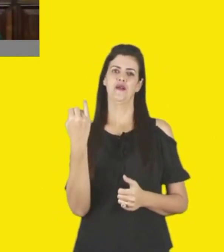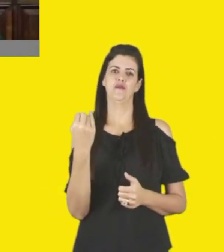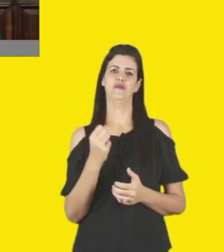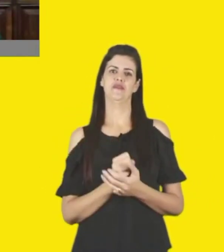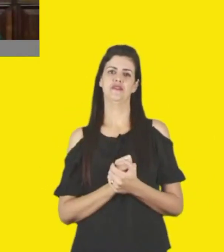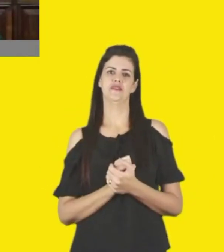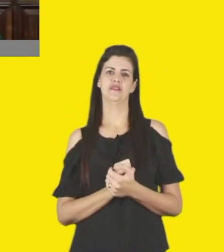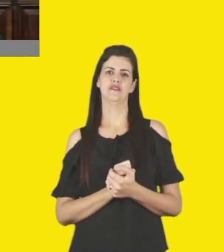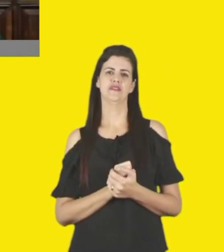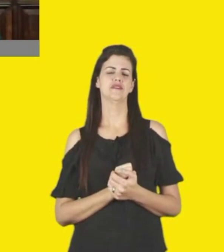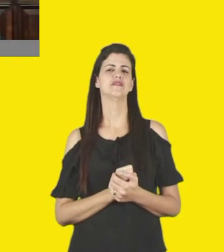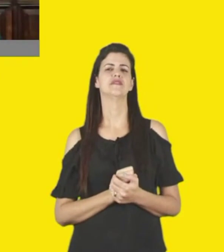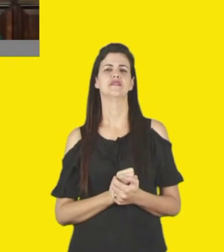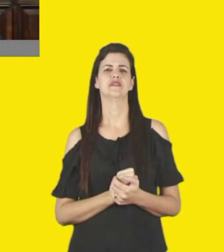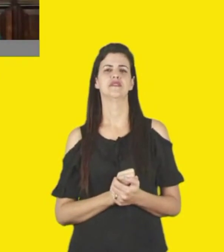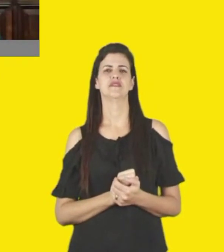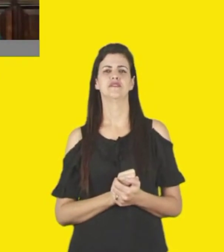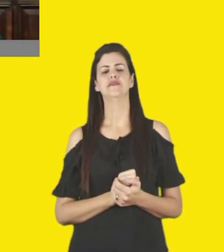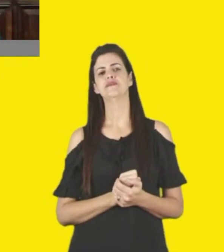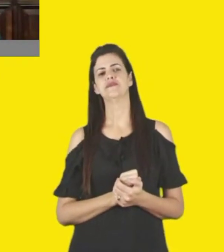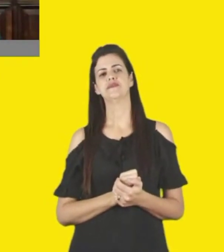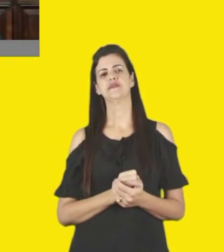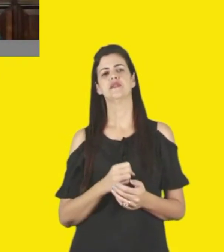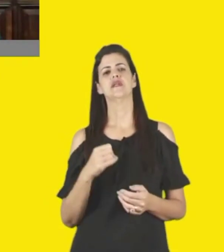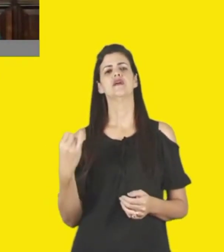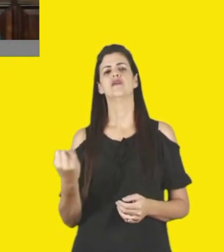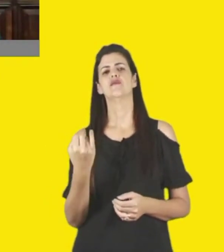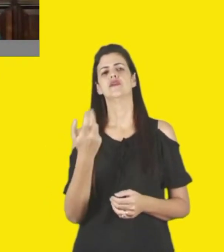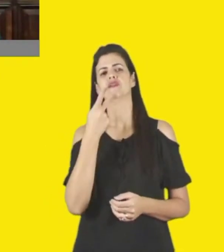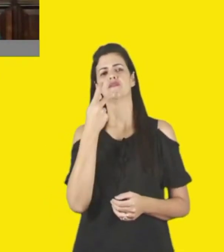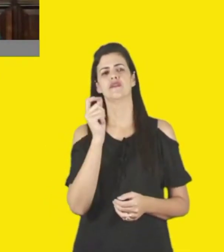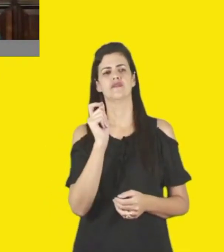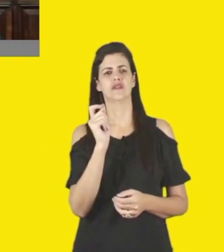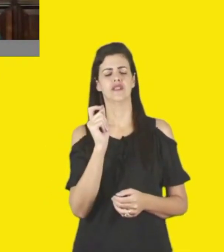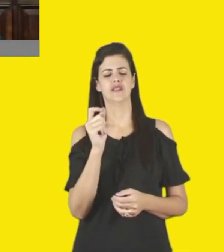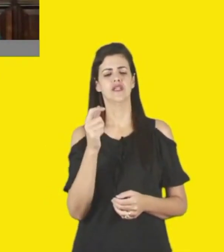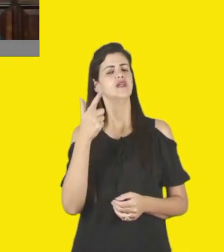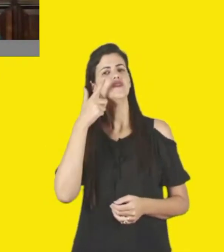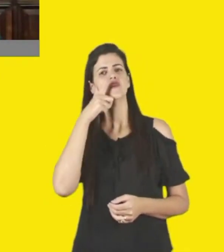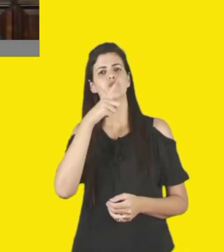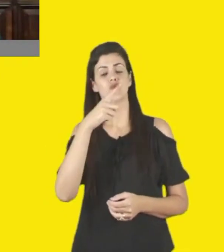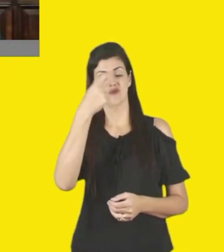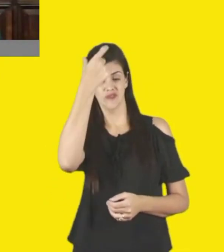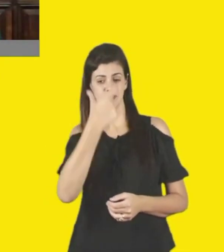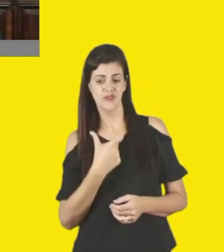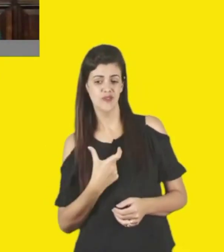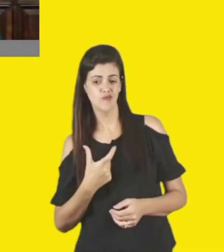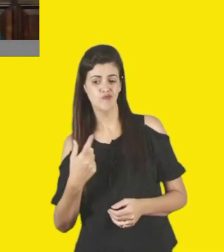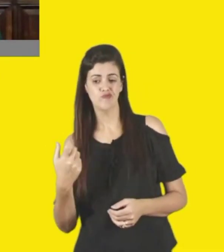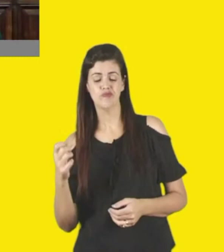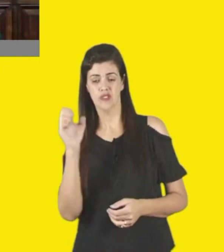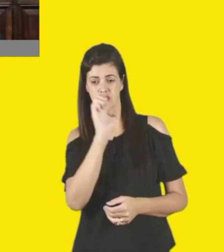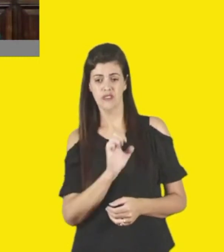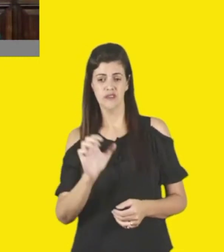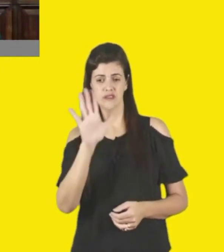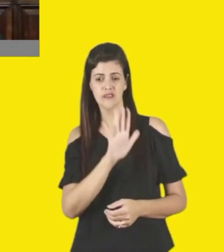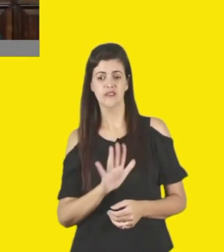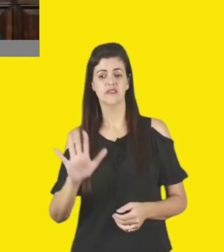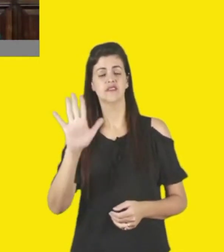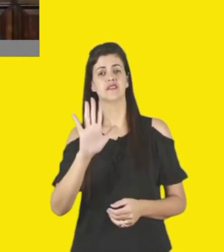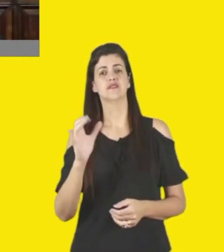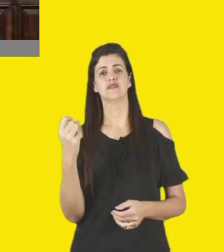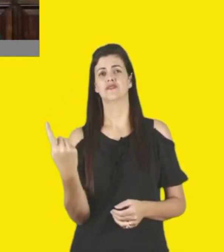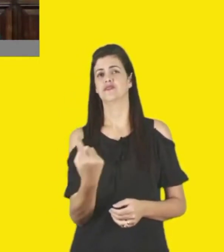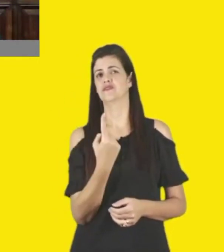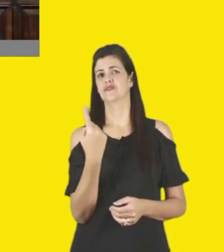reforçar que não há como o Estado fazer sozinho. E, assim, o circuito de SESC de Artes